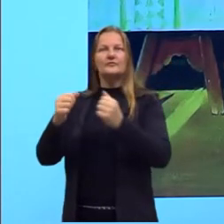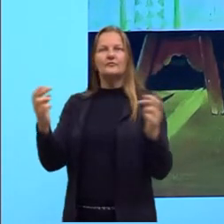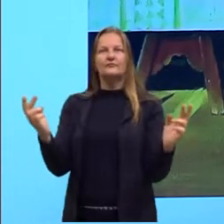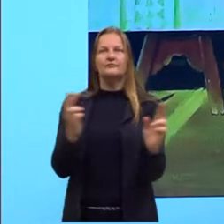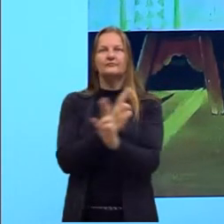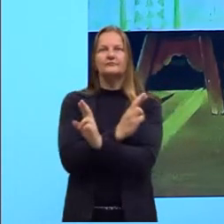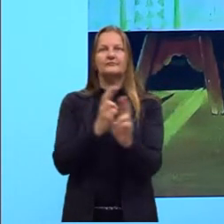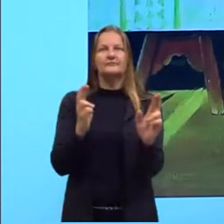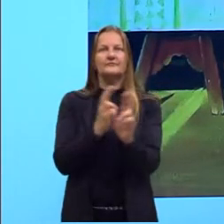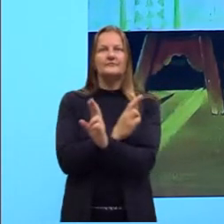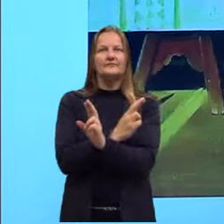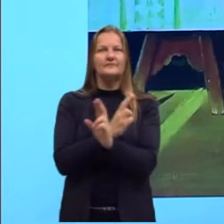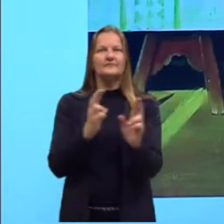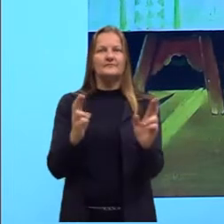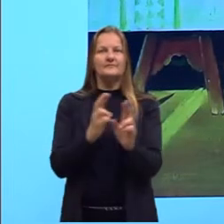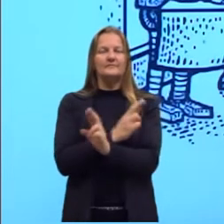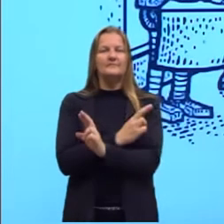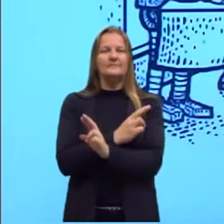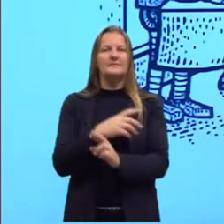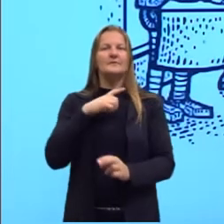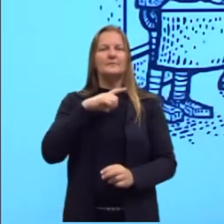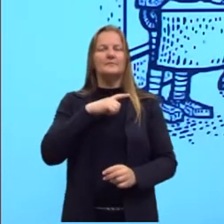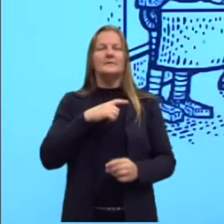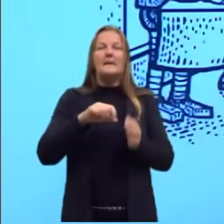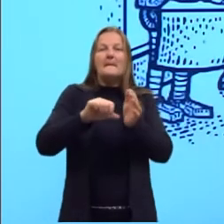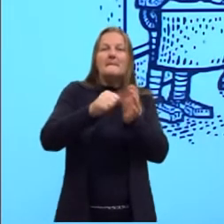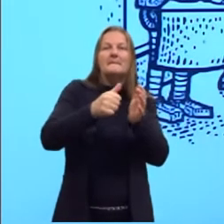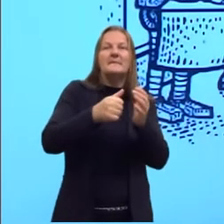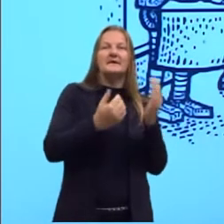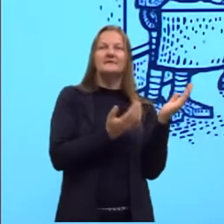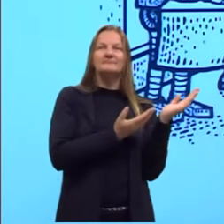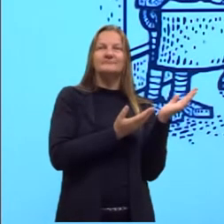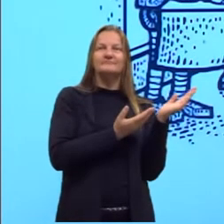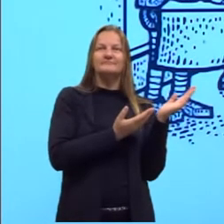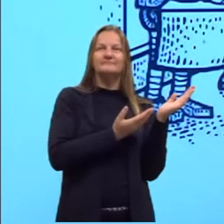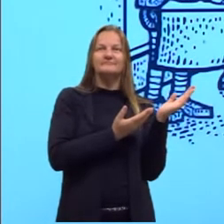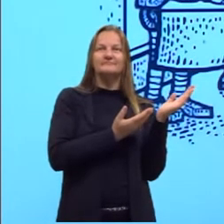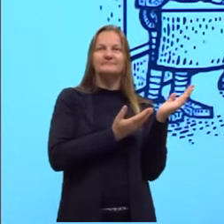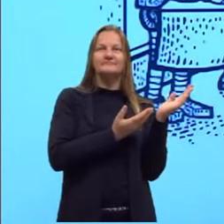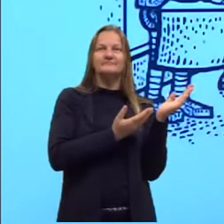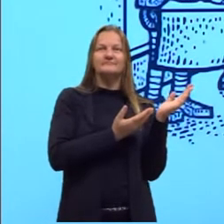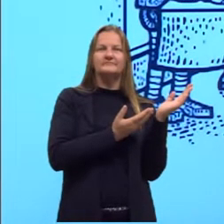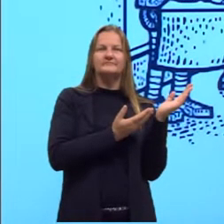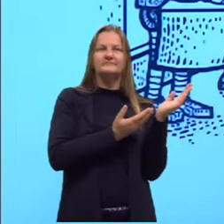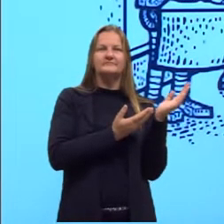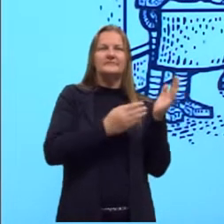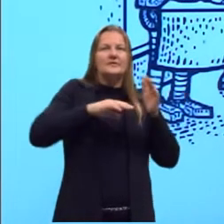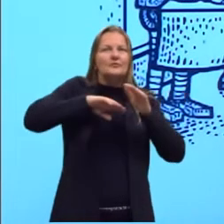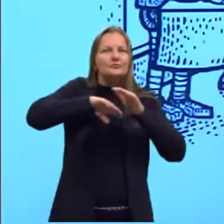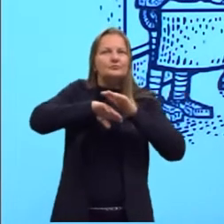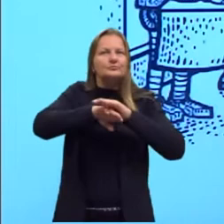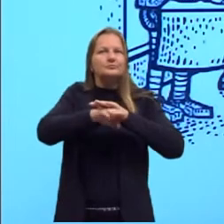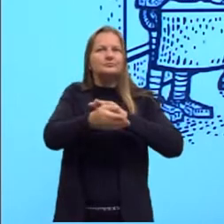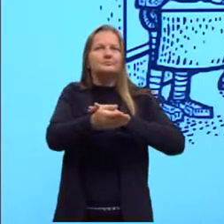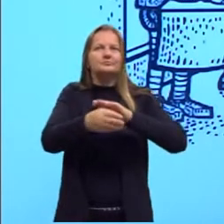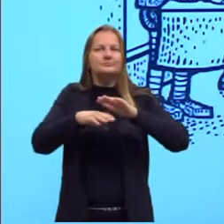bem clara. Onde essa primeira obra vai adaptar,